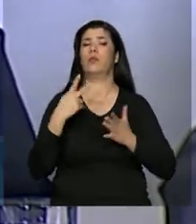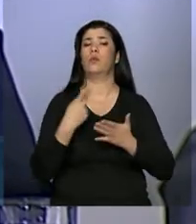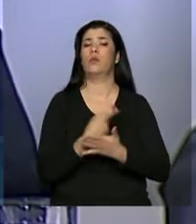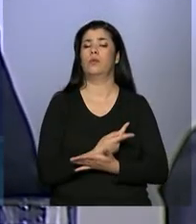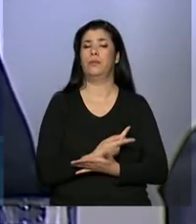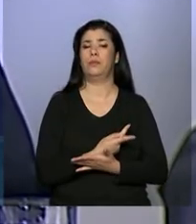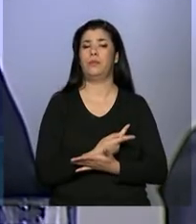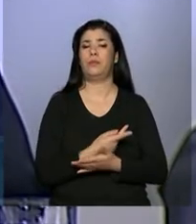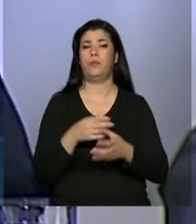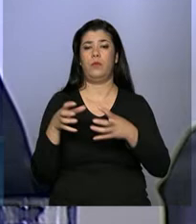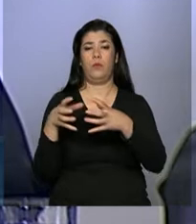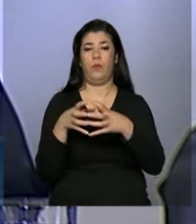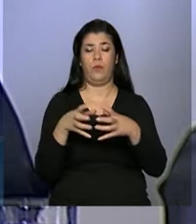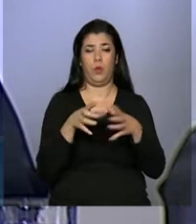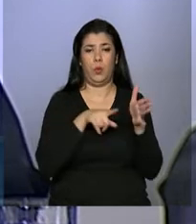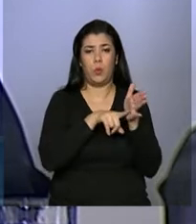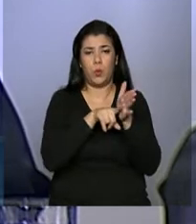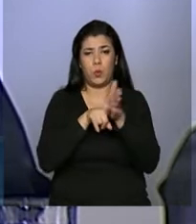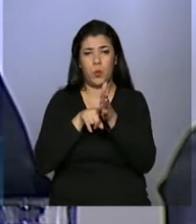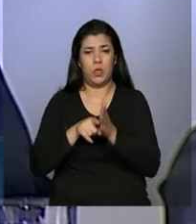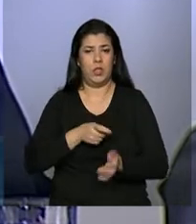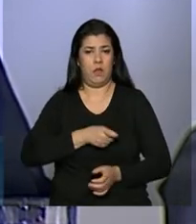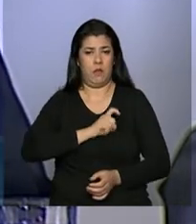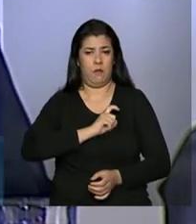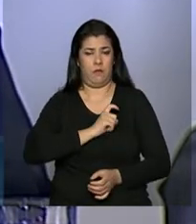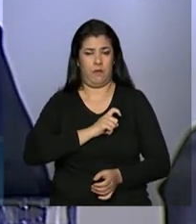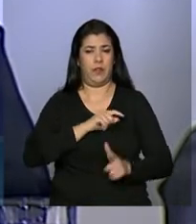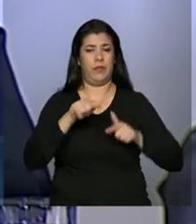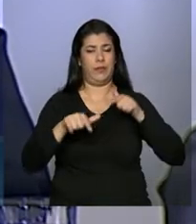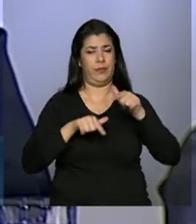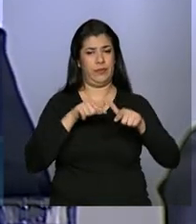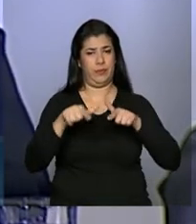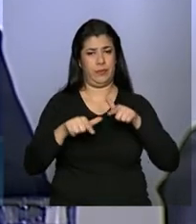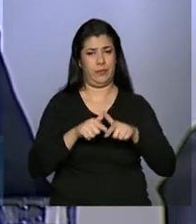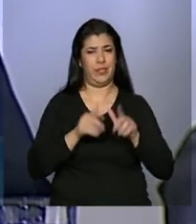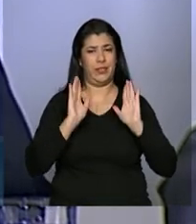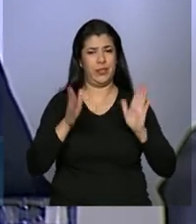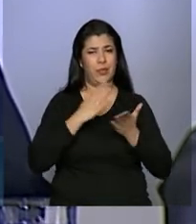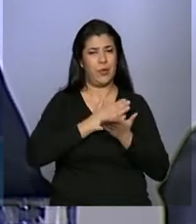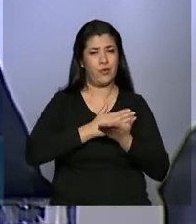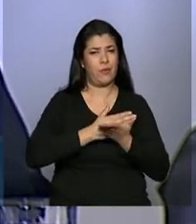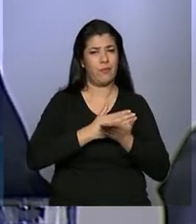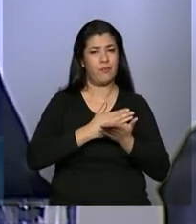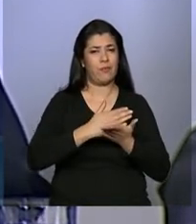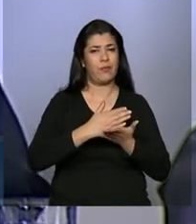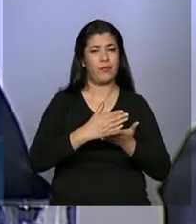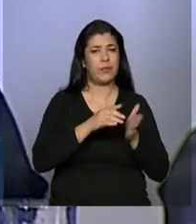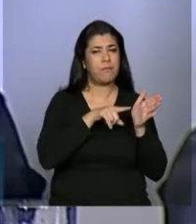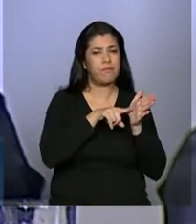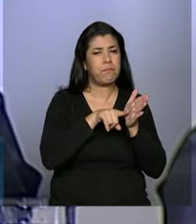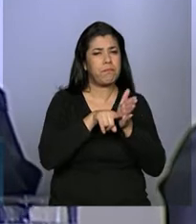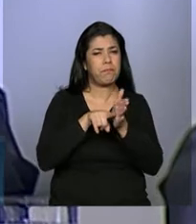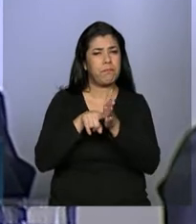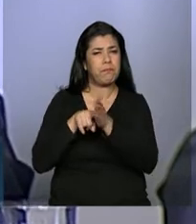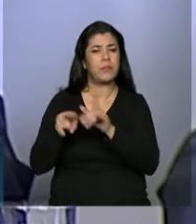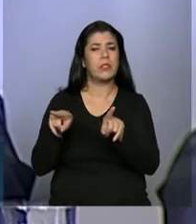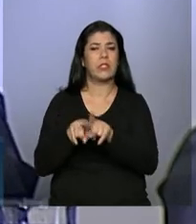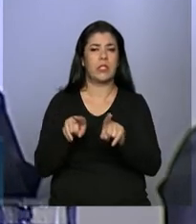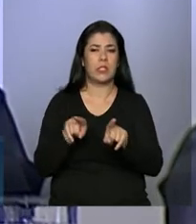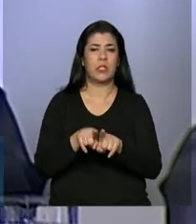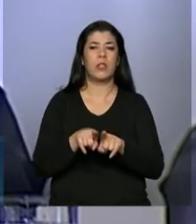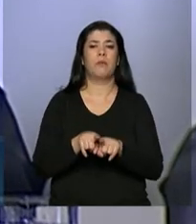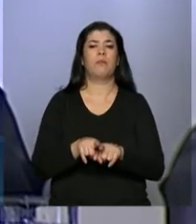os auditores fiscais do trabalho já faziam as investigações e a punição